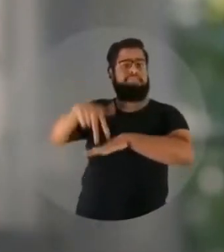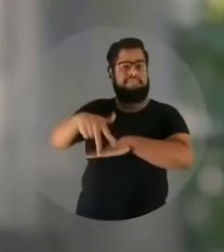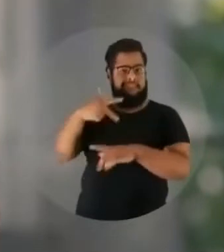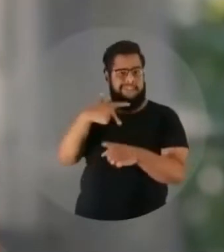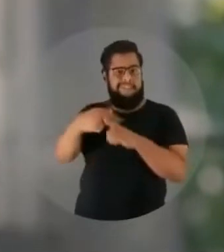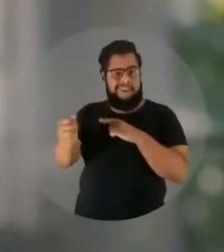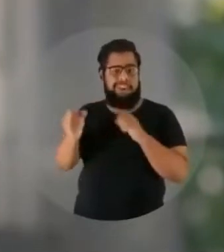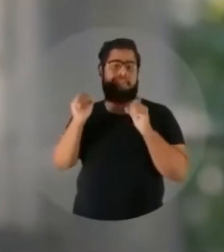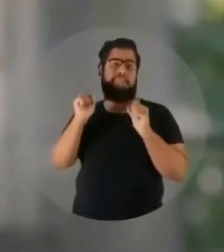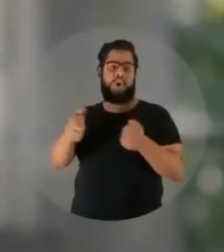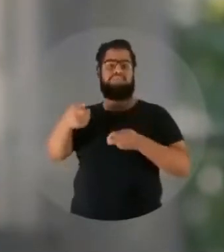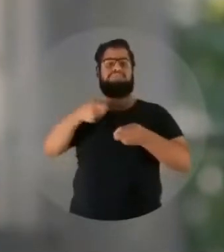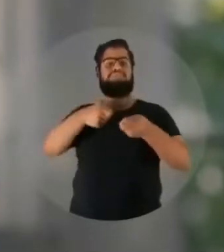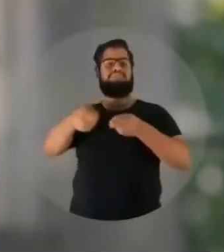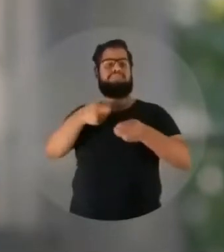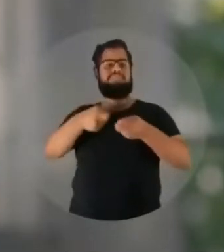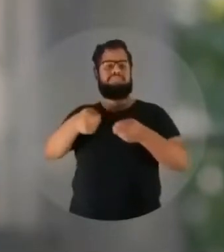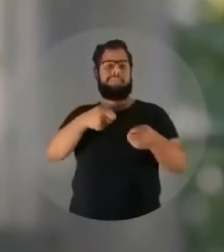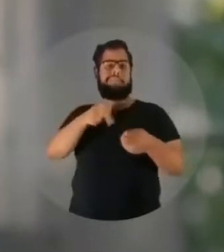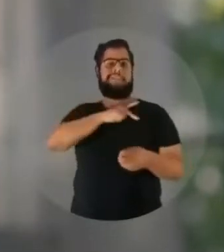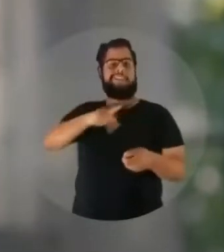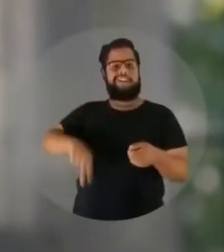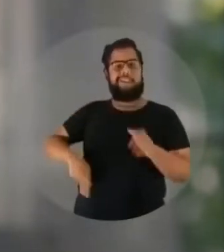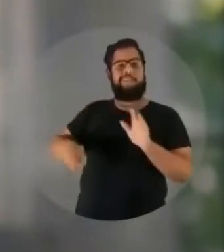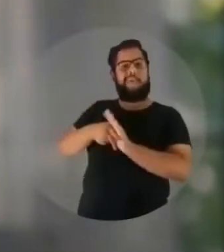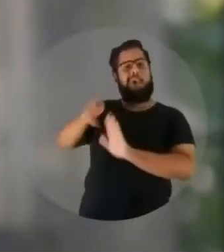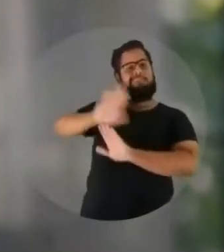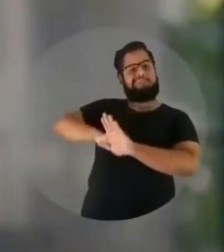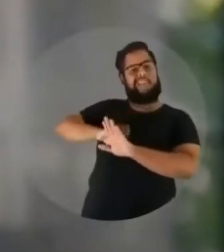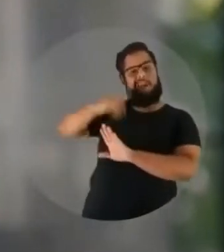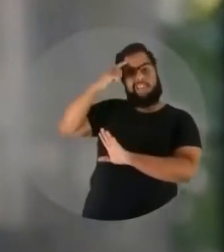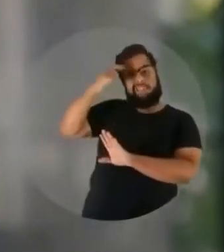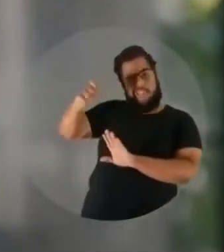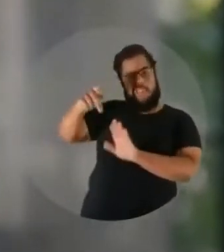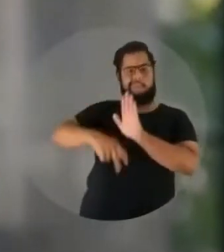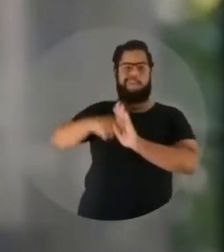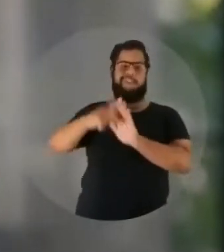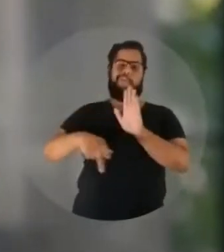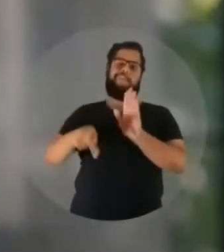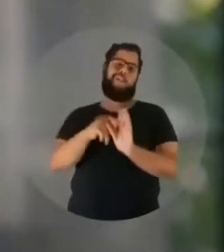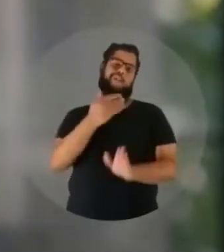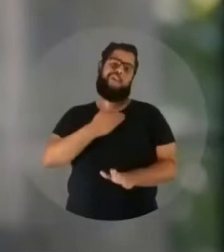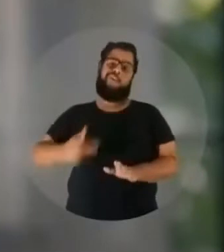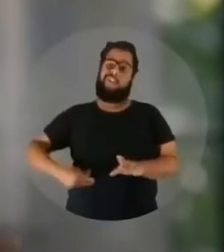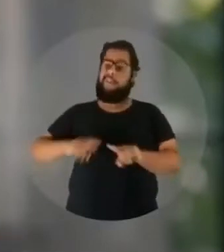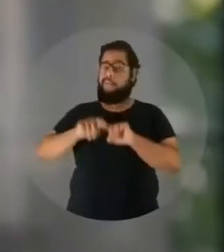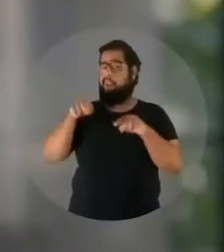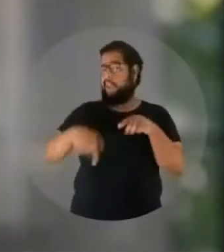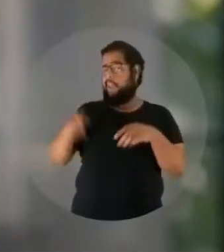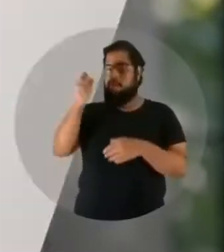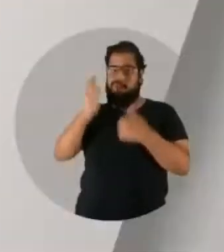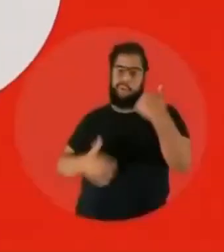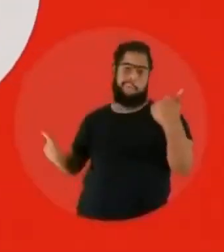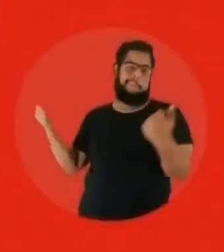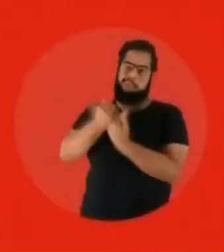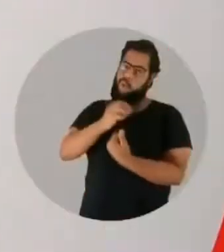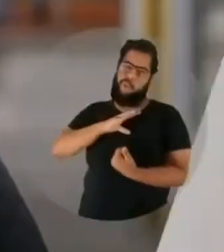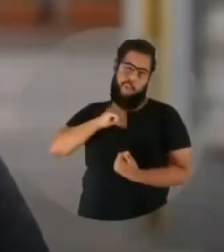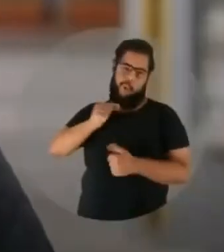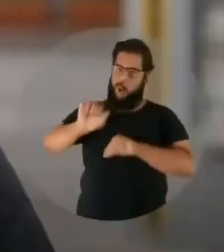vai governar com as suas ideias. Colocar em prática o seu programa de governo. Agora aqui no Brasil foi transformado em ódio.